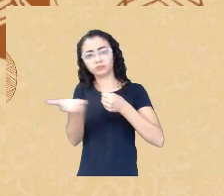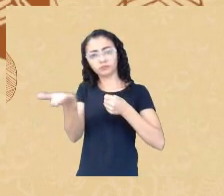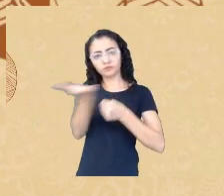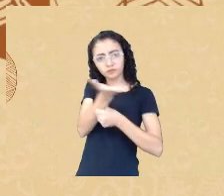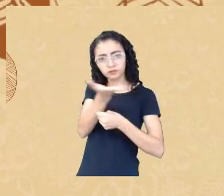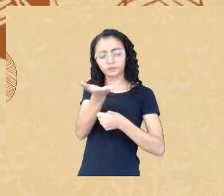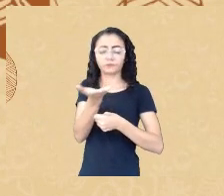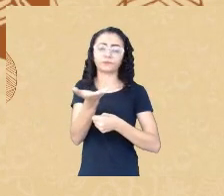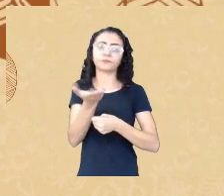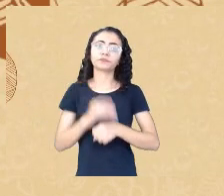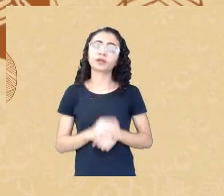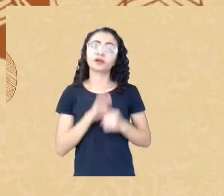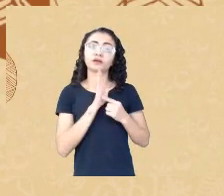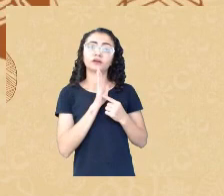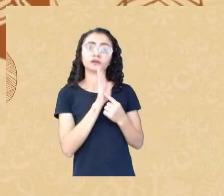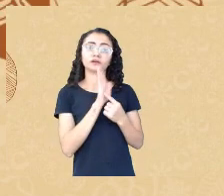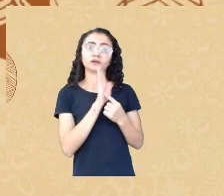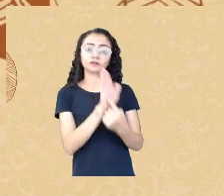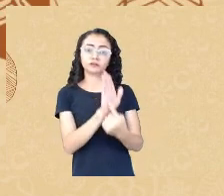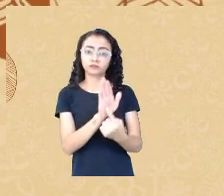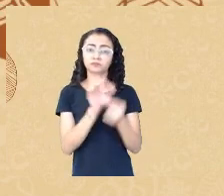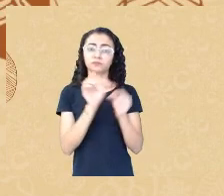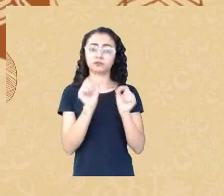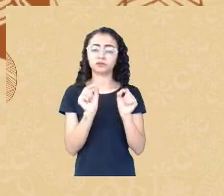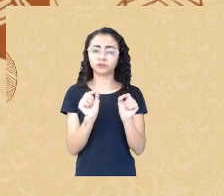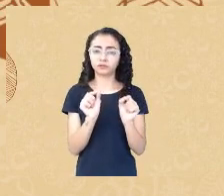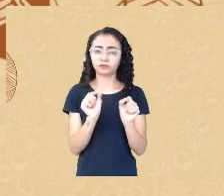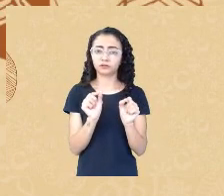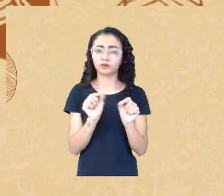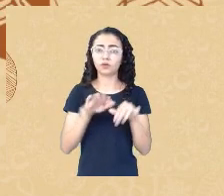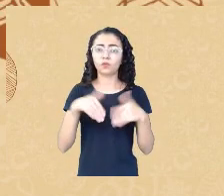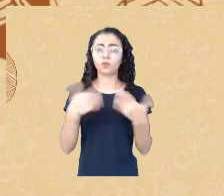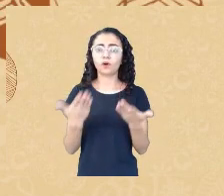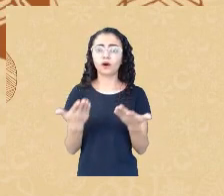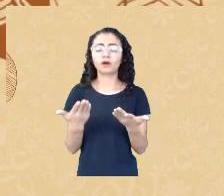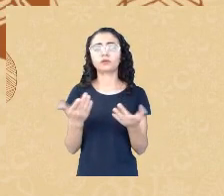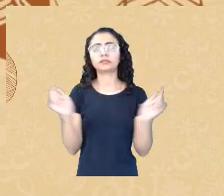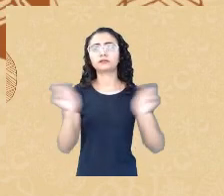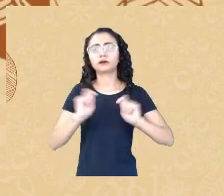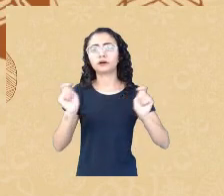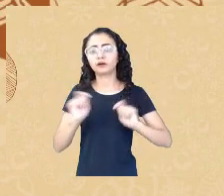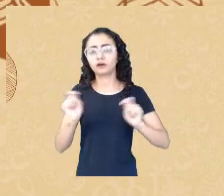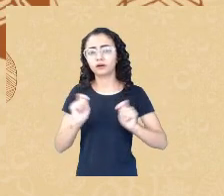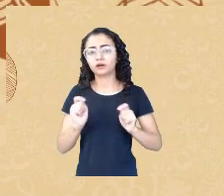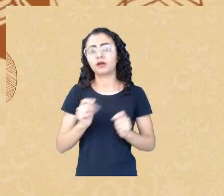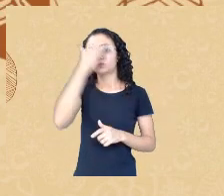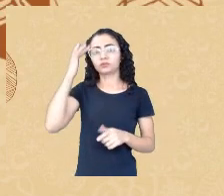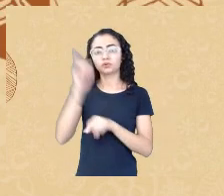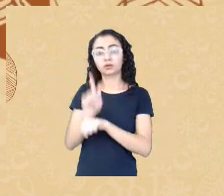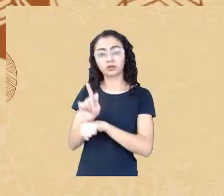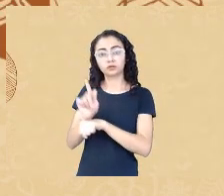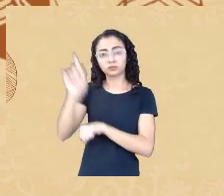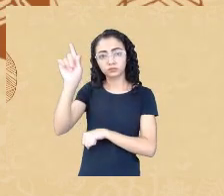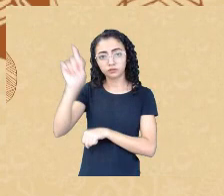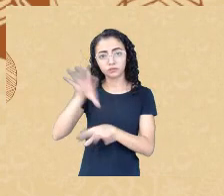representadas as probabilidades de uma pessoa se graduar dividida em três grupos em azul